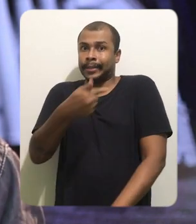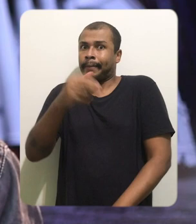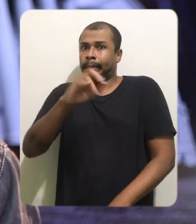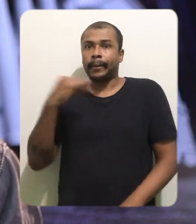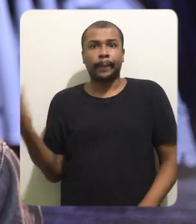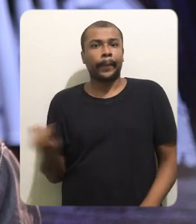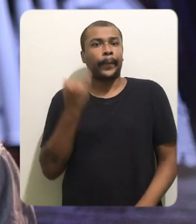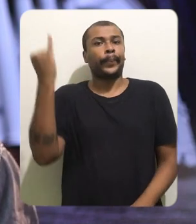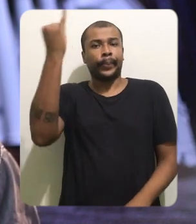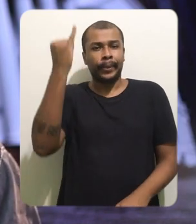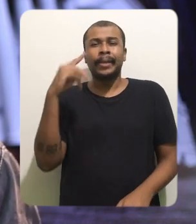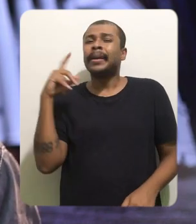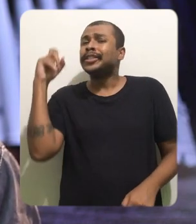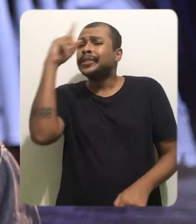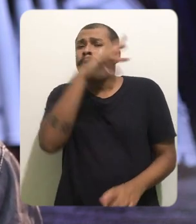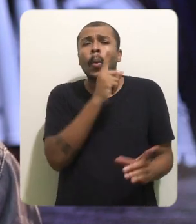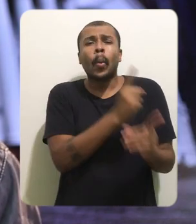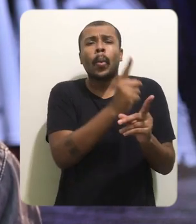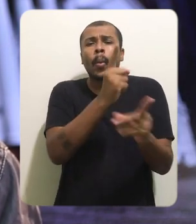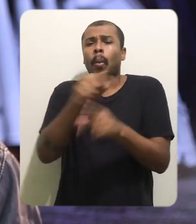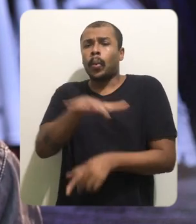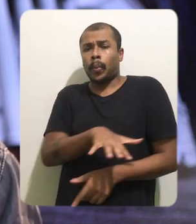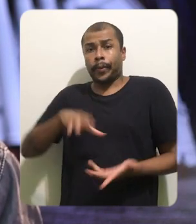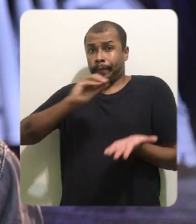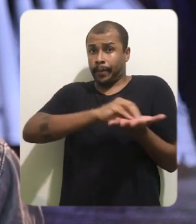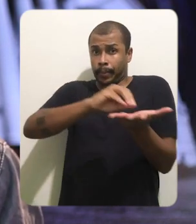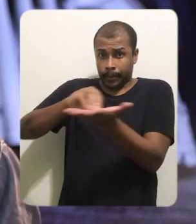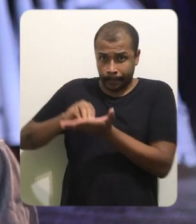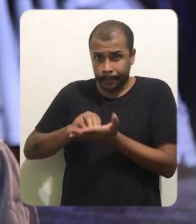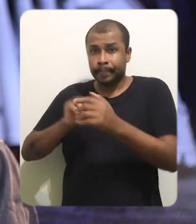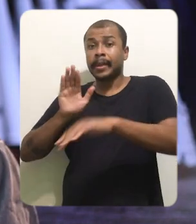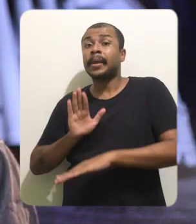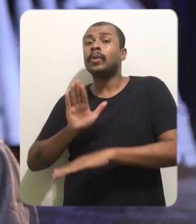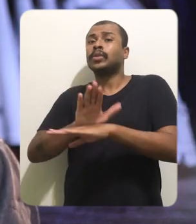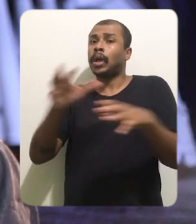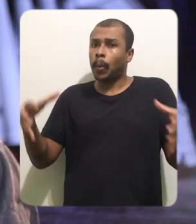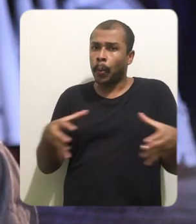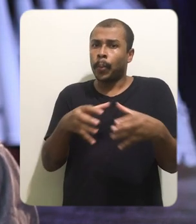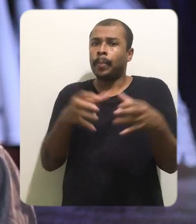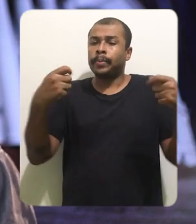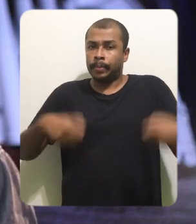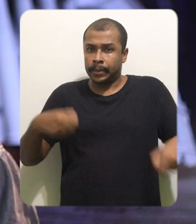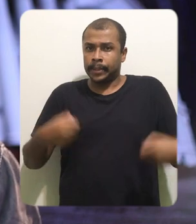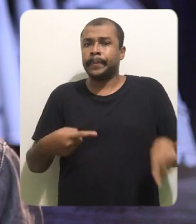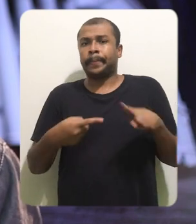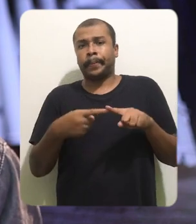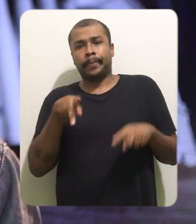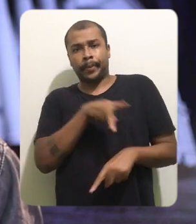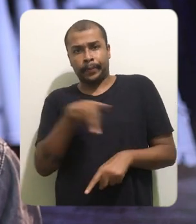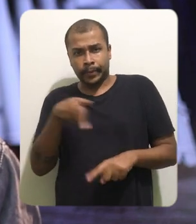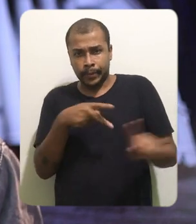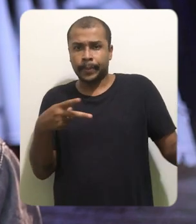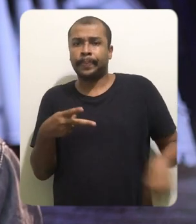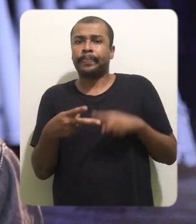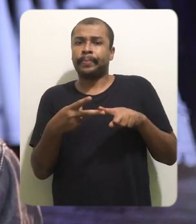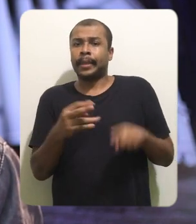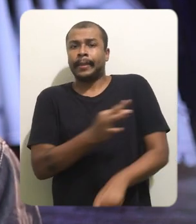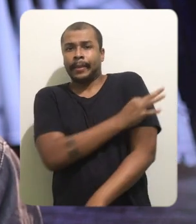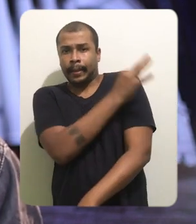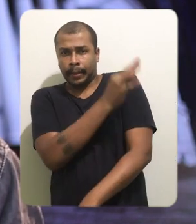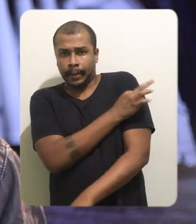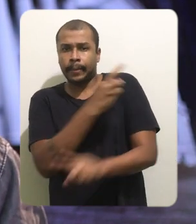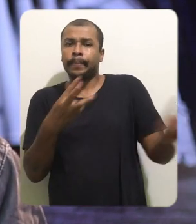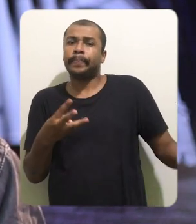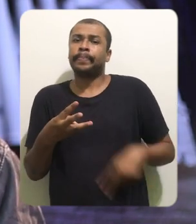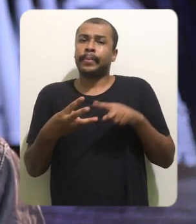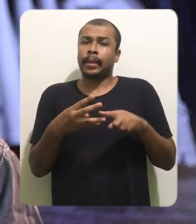imprescindível e, ao mesmo tempo, muito difícil de se encontrar. Para contribuir com quem mais precisa, professores, técnicos e